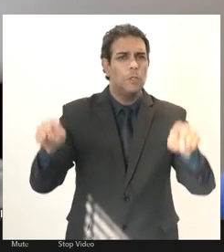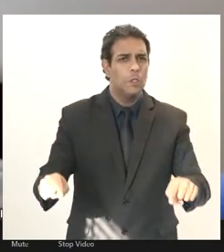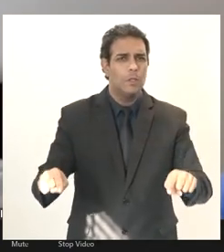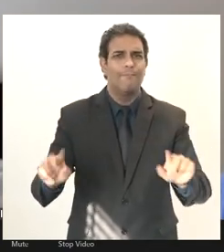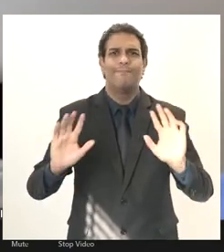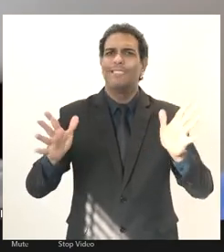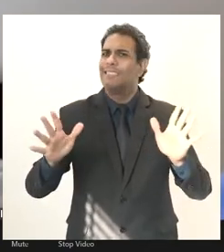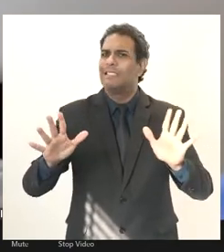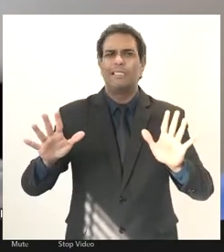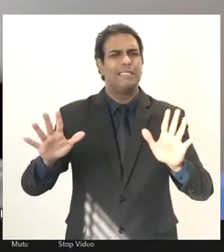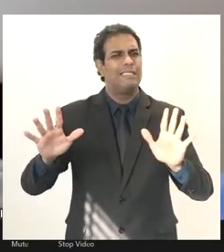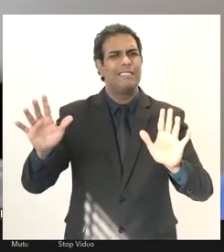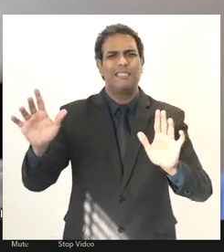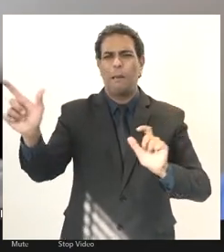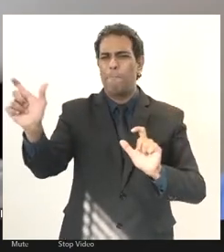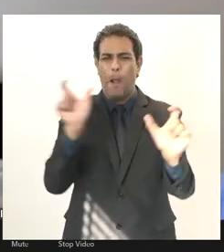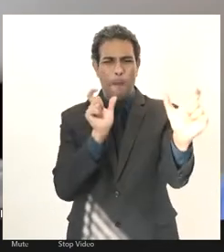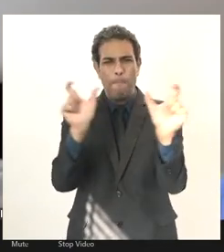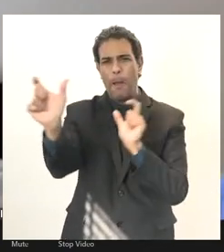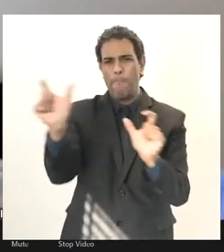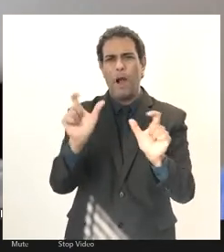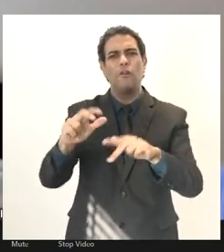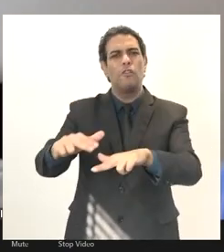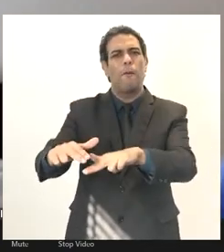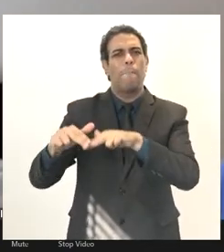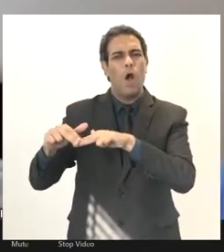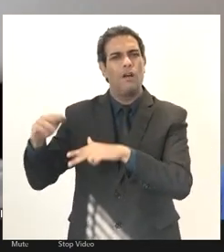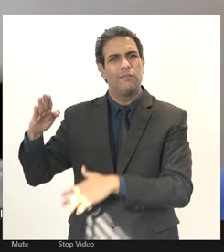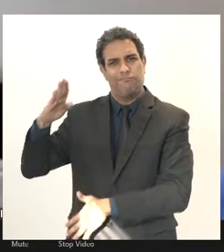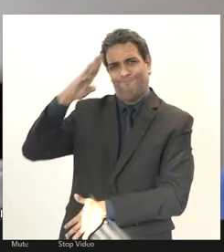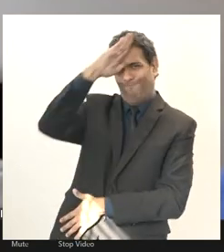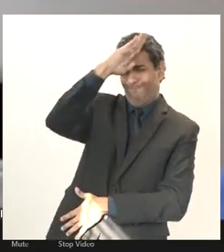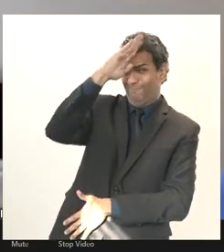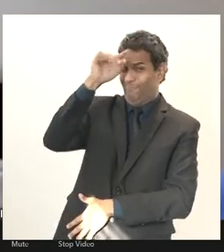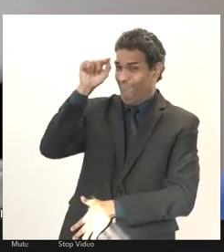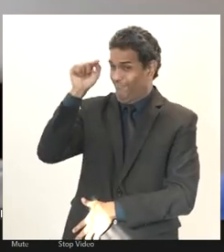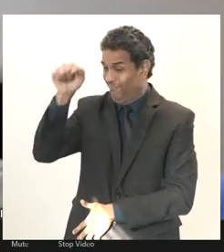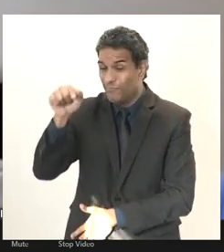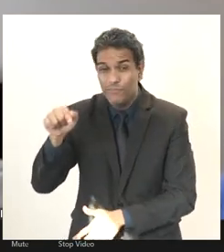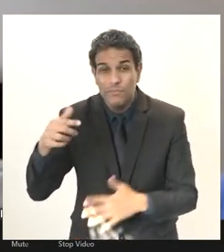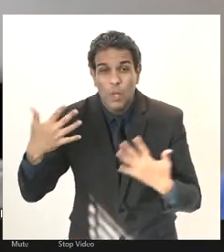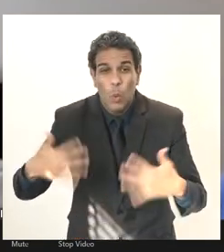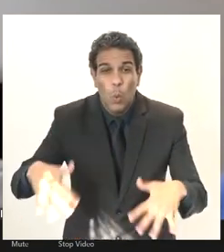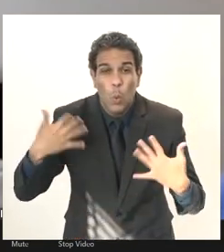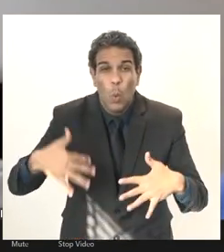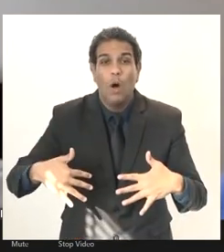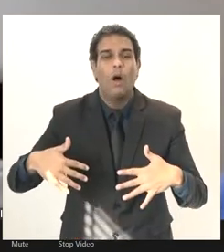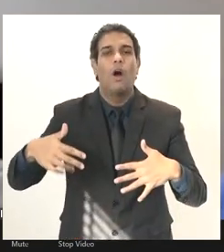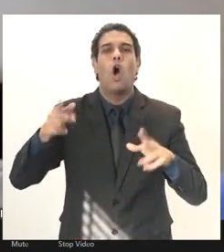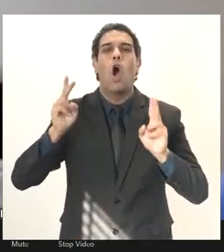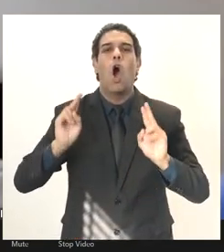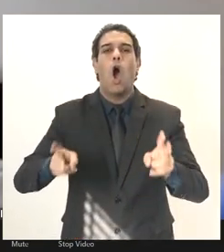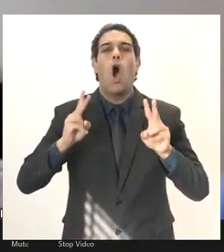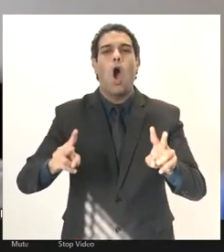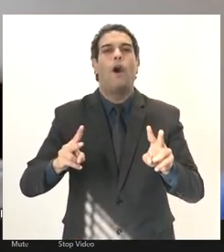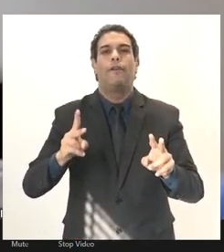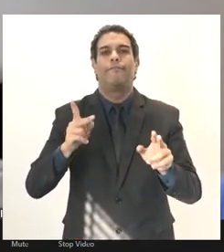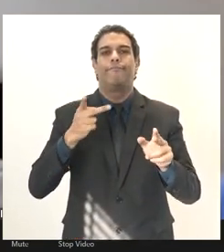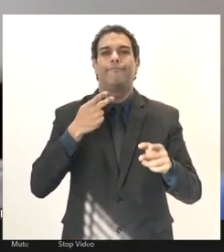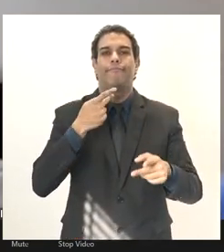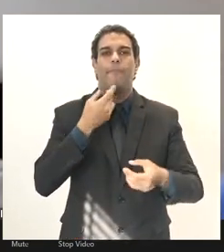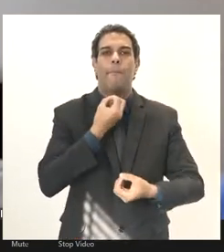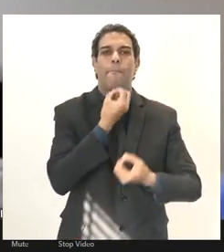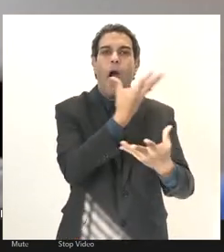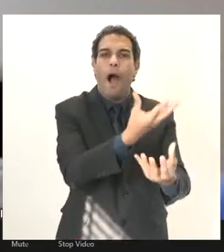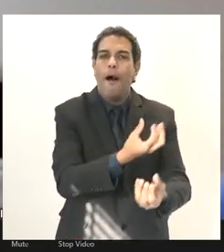sofreu tantos ataques como nesse momento de um governo que insiste em continuar mentindo para a população